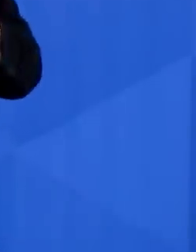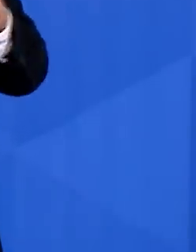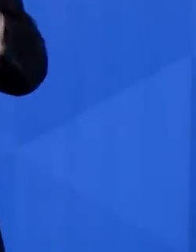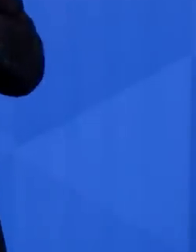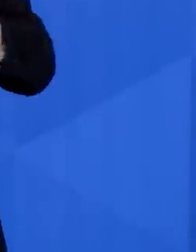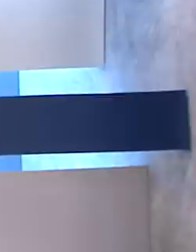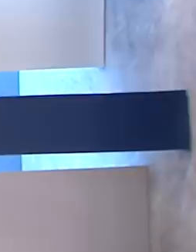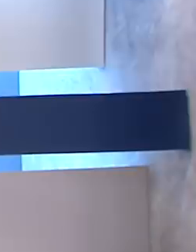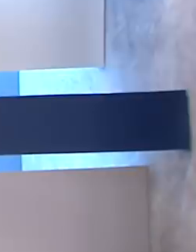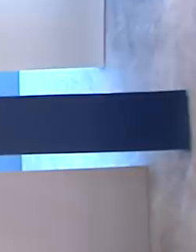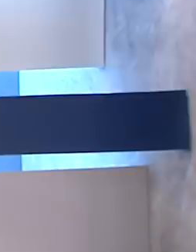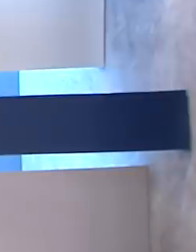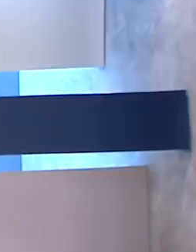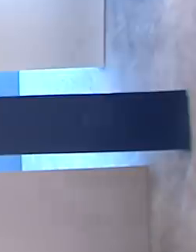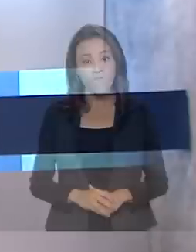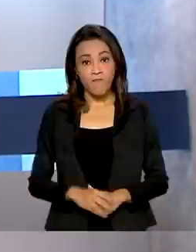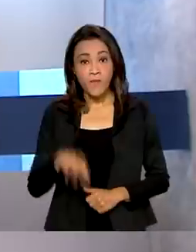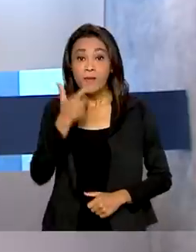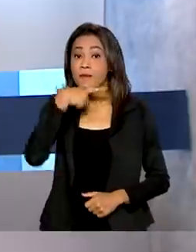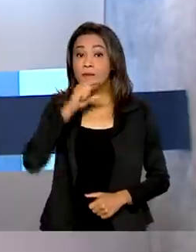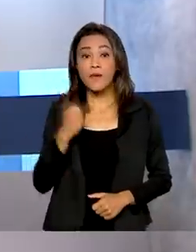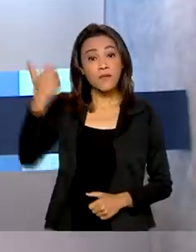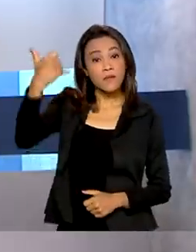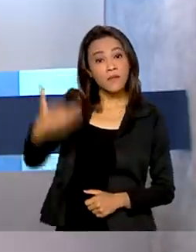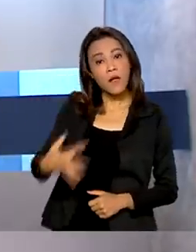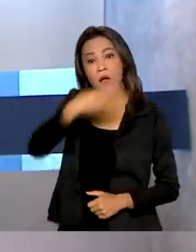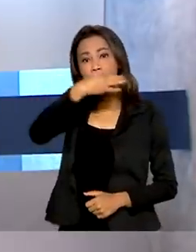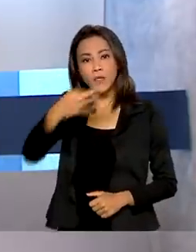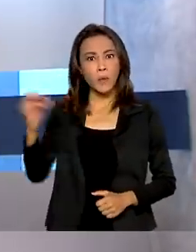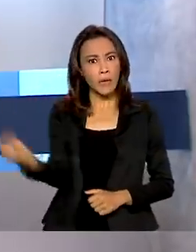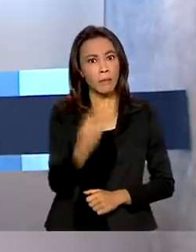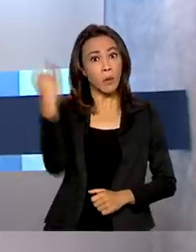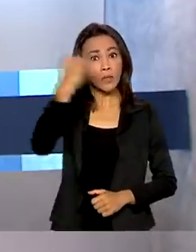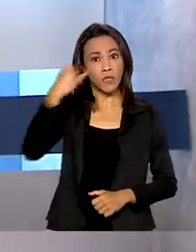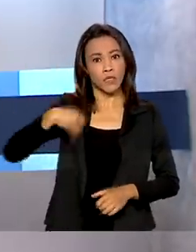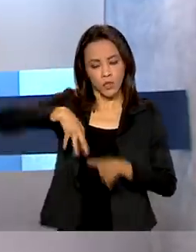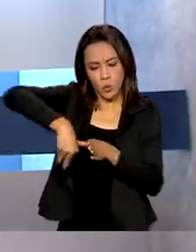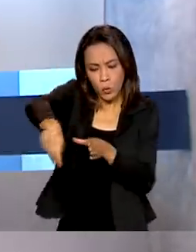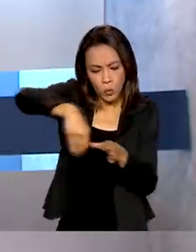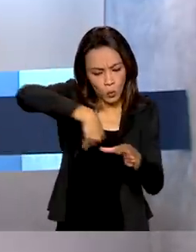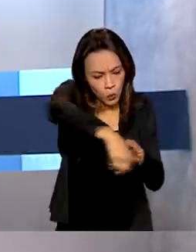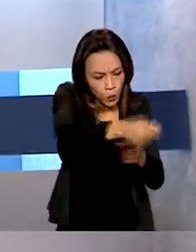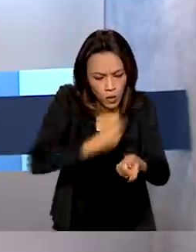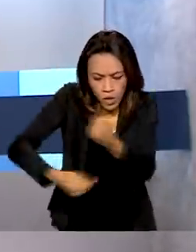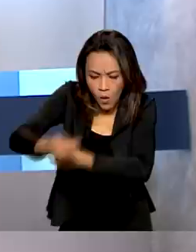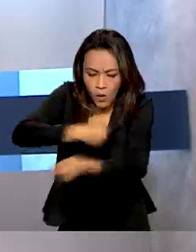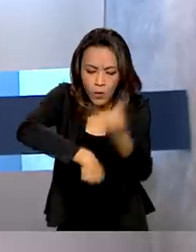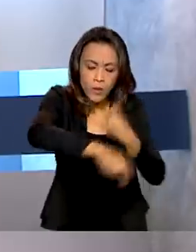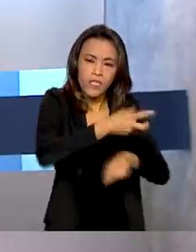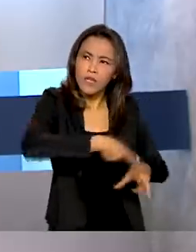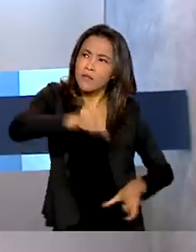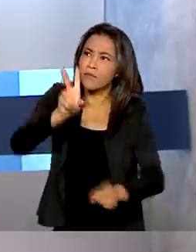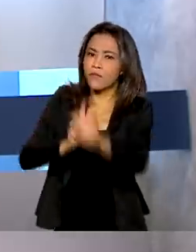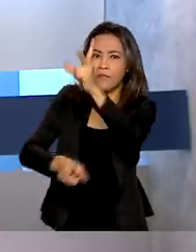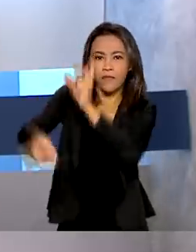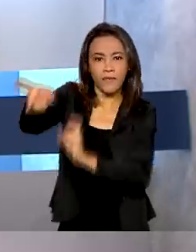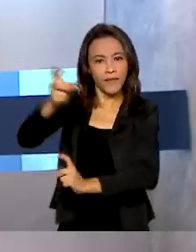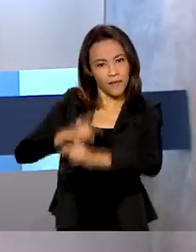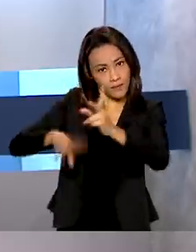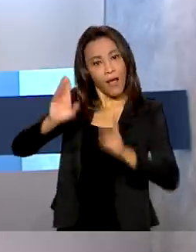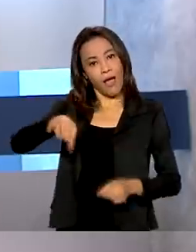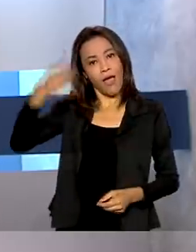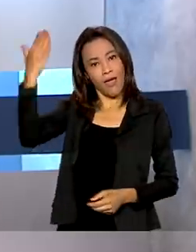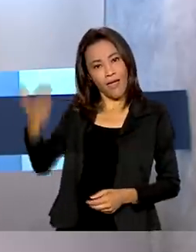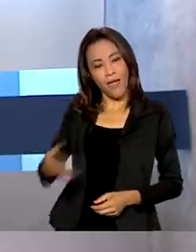sustentáveis. E quem comenta a importância do agronegócio brasileiro para a economia e as exportações nacionais é o cientista